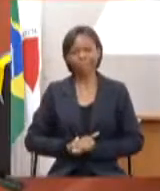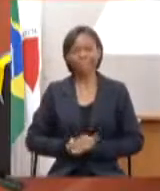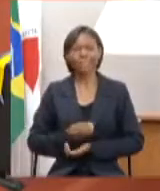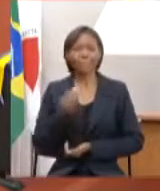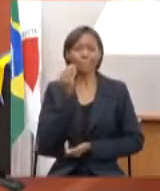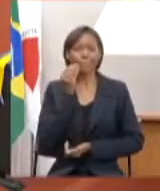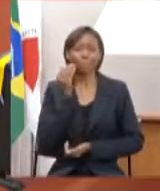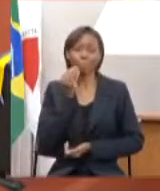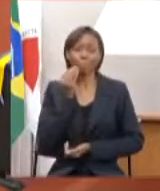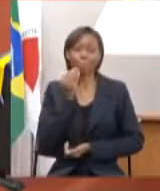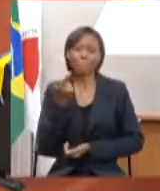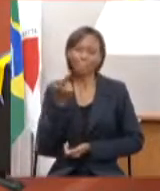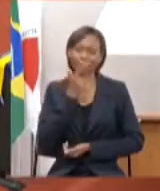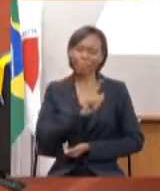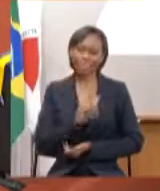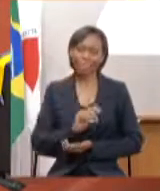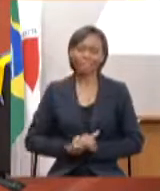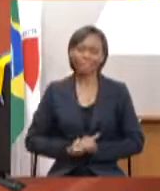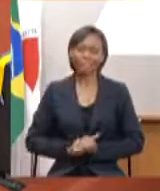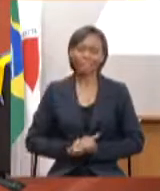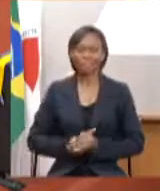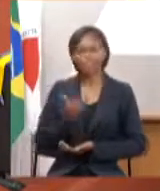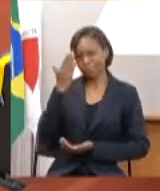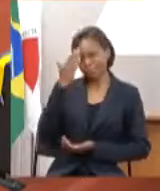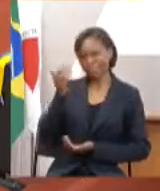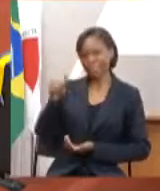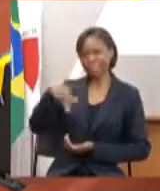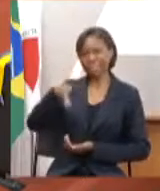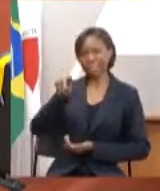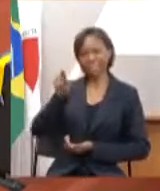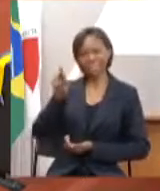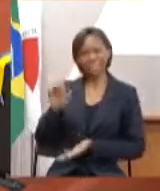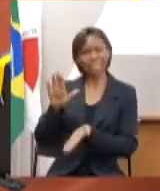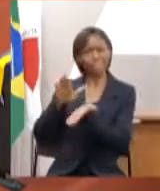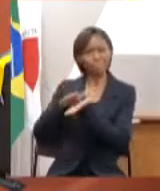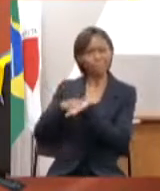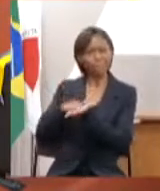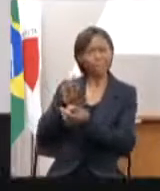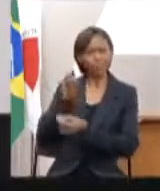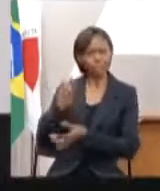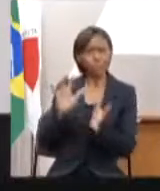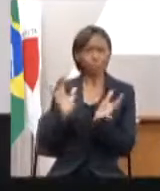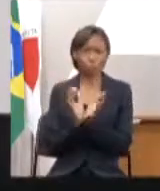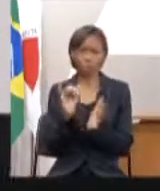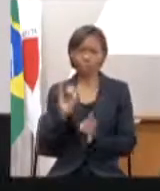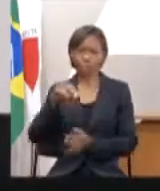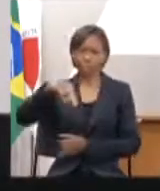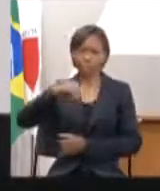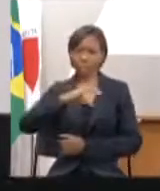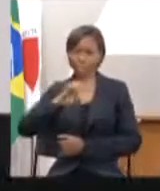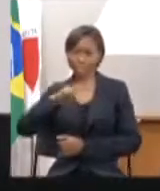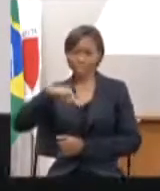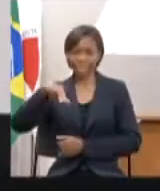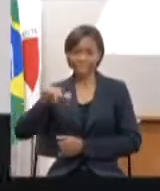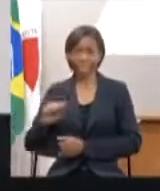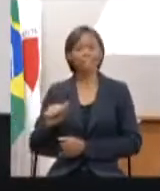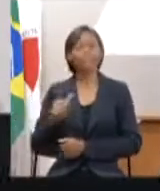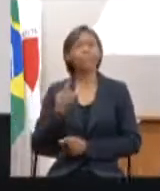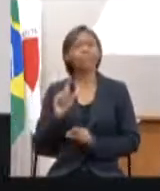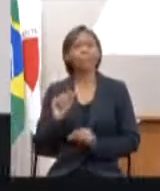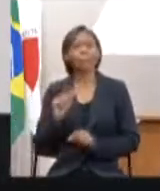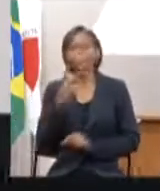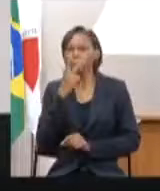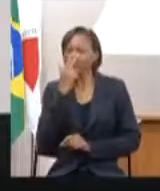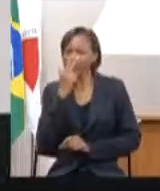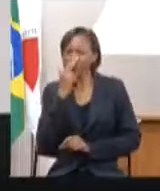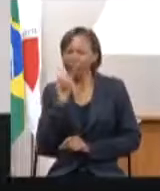chegado muito obrigado André e parabenizar você ao Encena secretário me parece inclusive